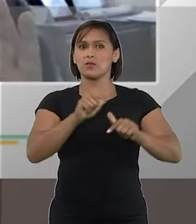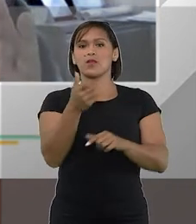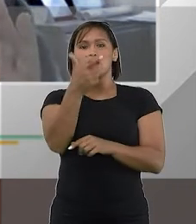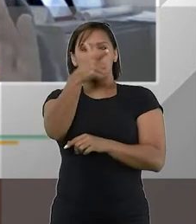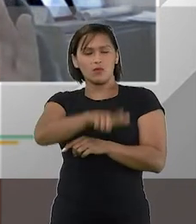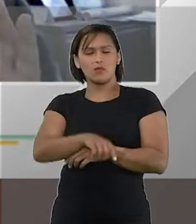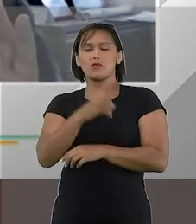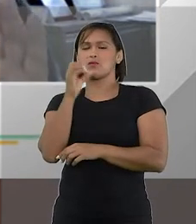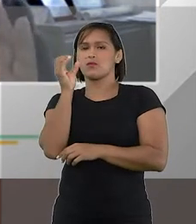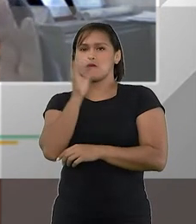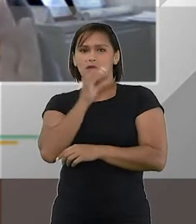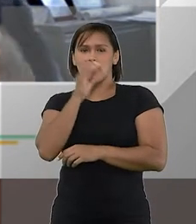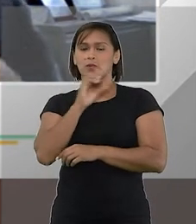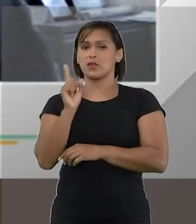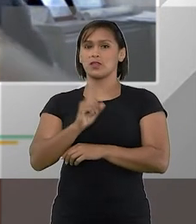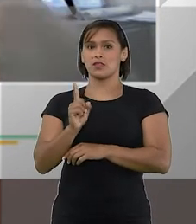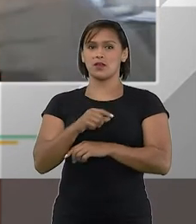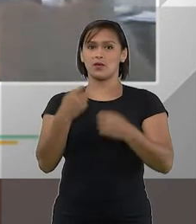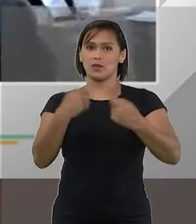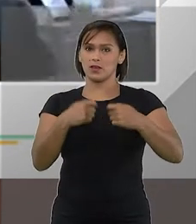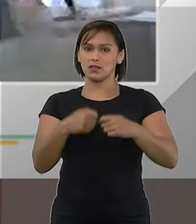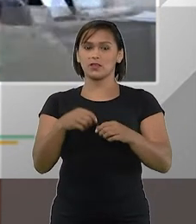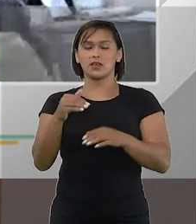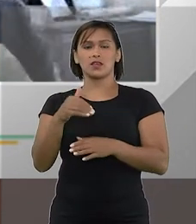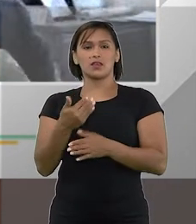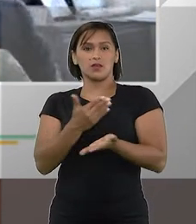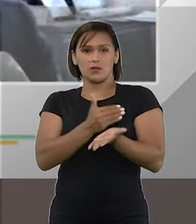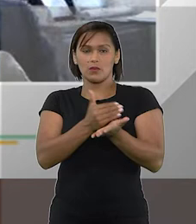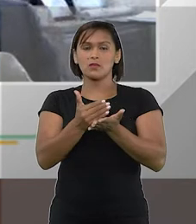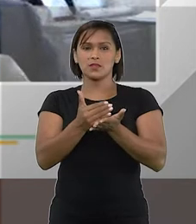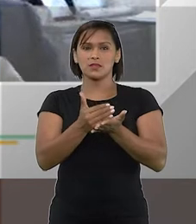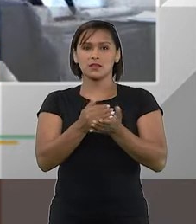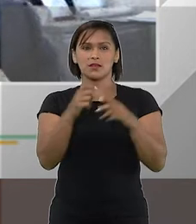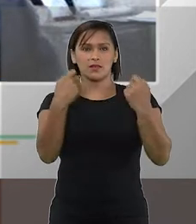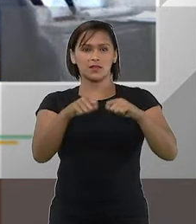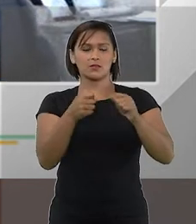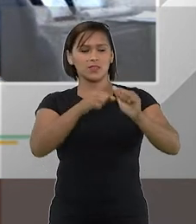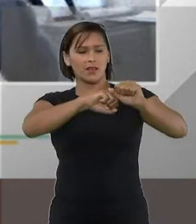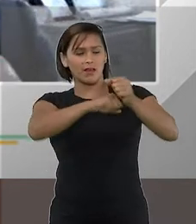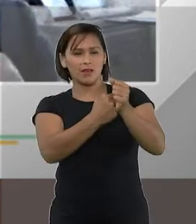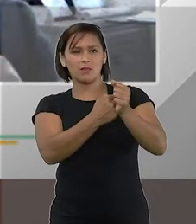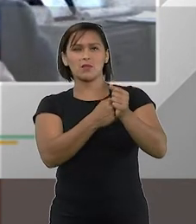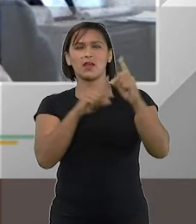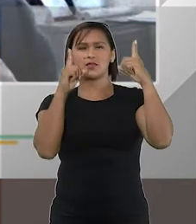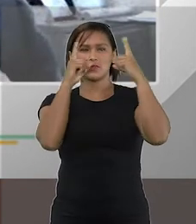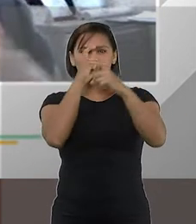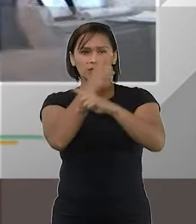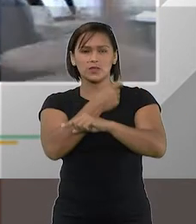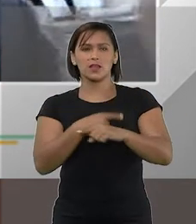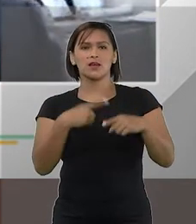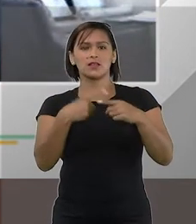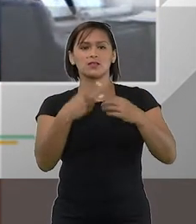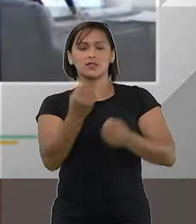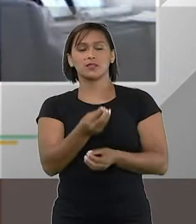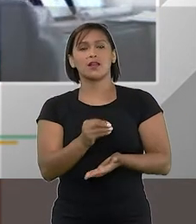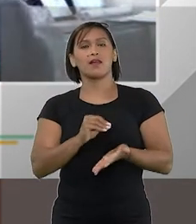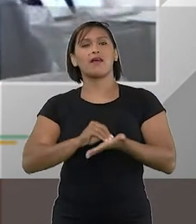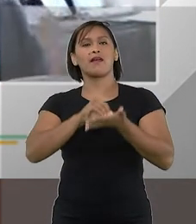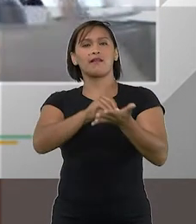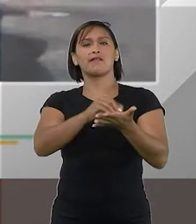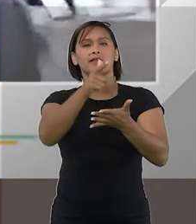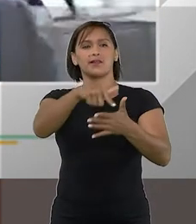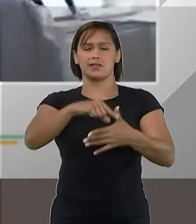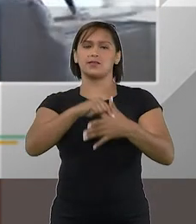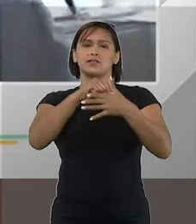reativa, não, não, ele tem que tomar a iniciativa, ele tem que quebrar a burocracia, ele tem que garantir